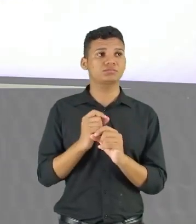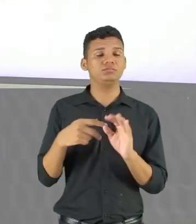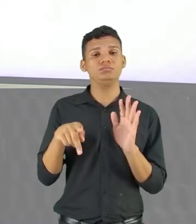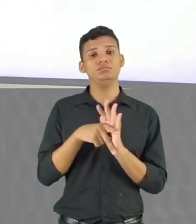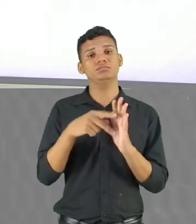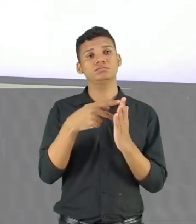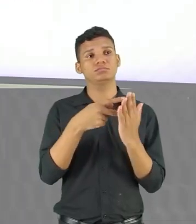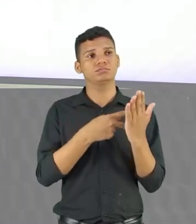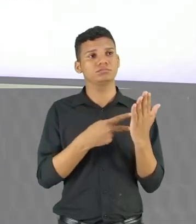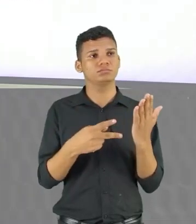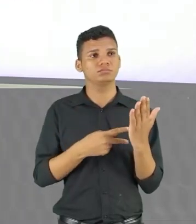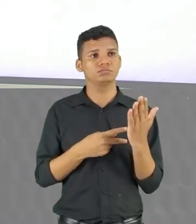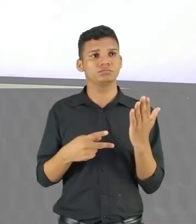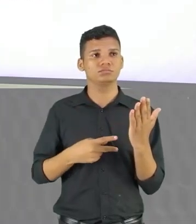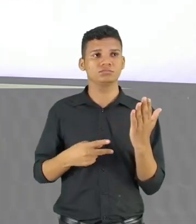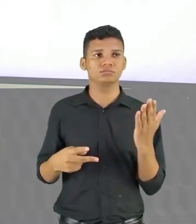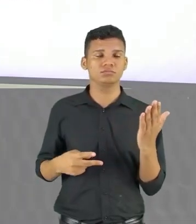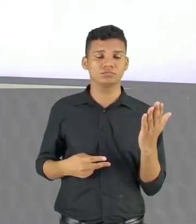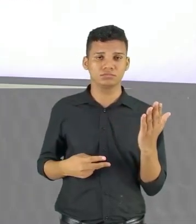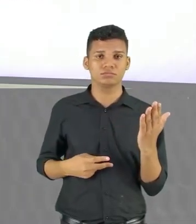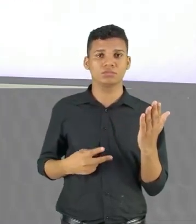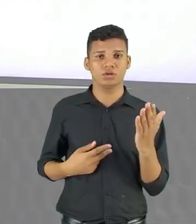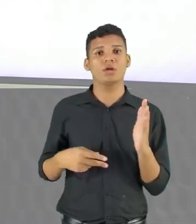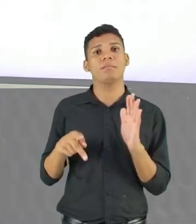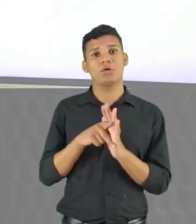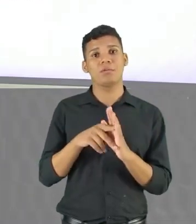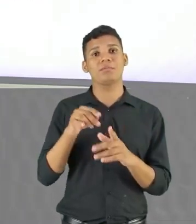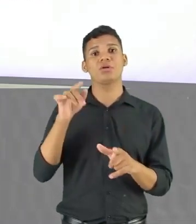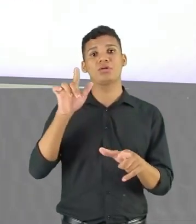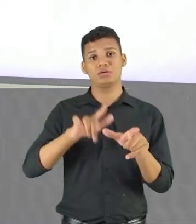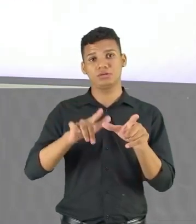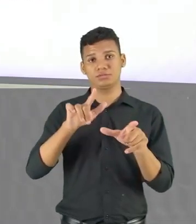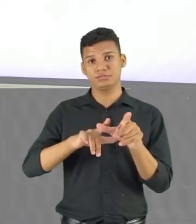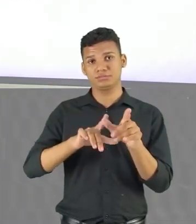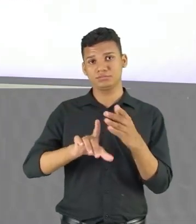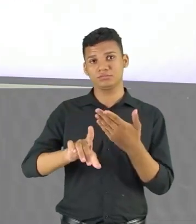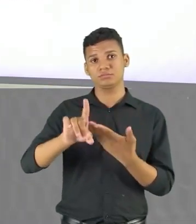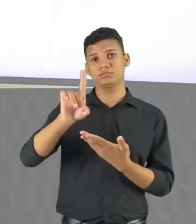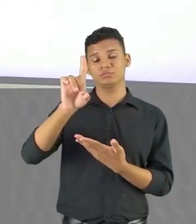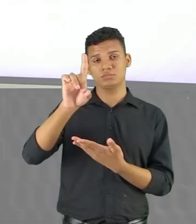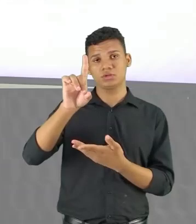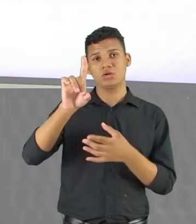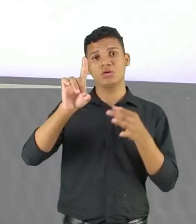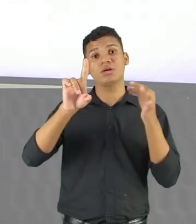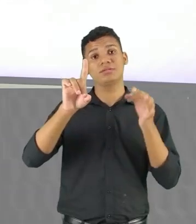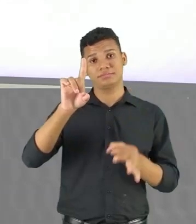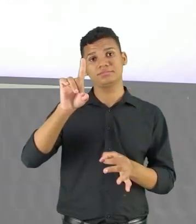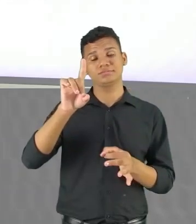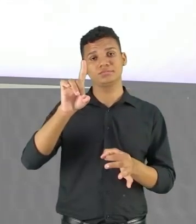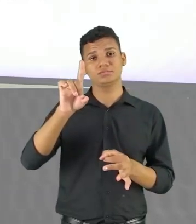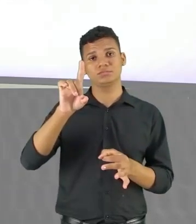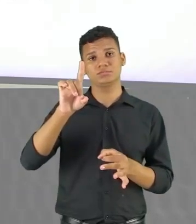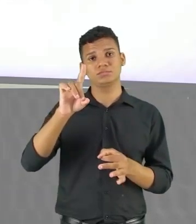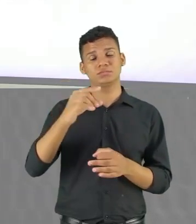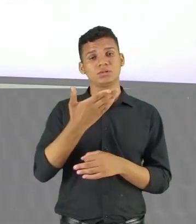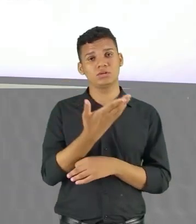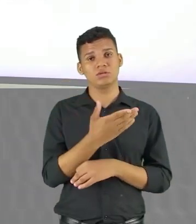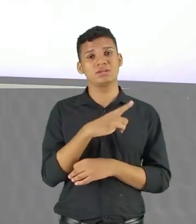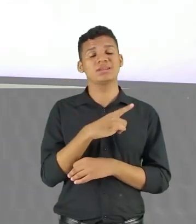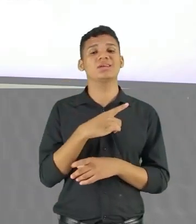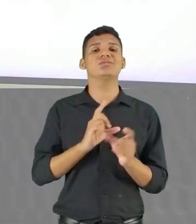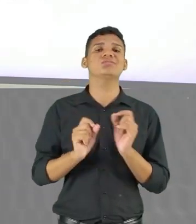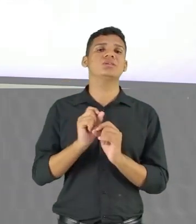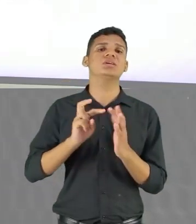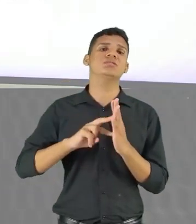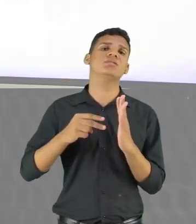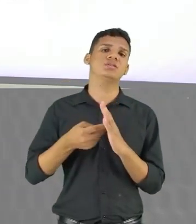no poema Uma imagem Que metaforiza A conquista De sua plena realização E está diretamente Relacionada